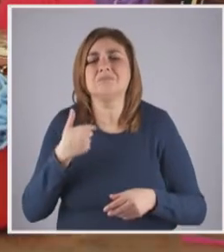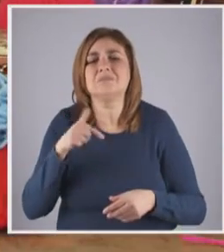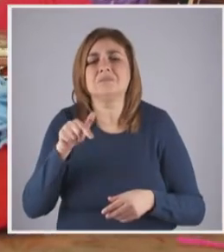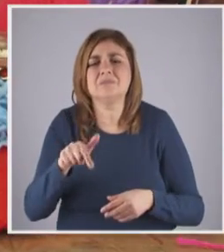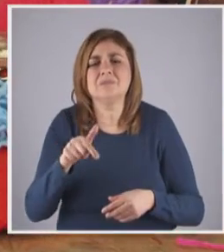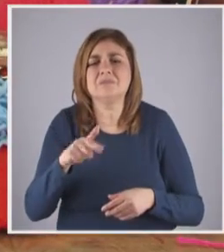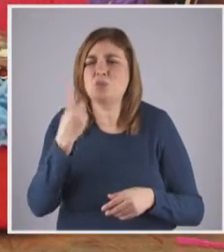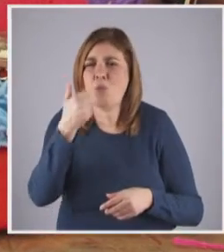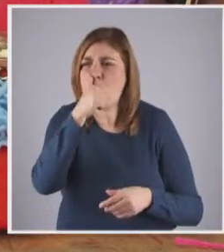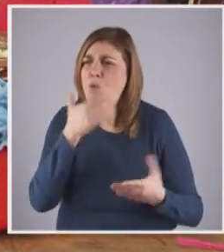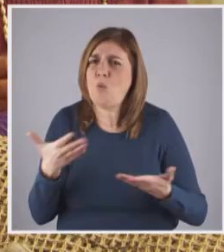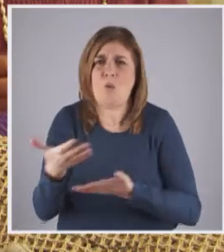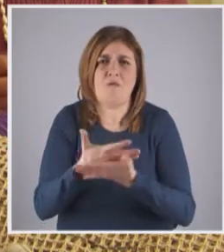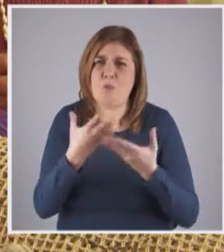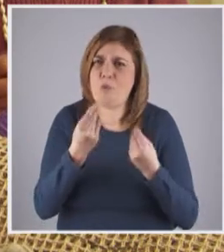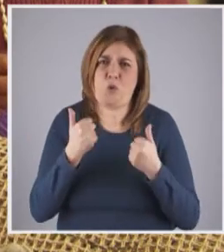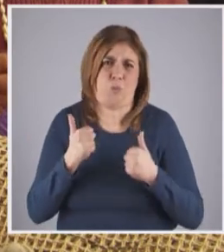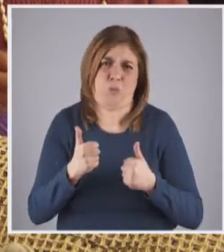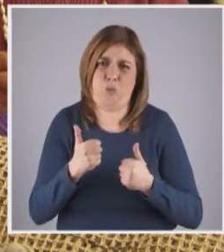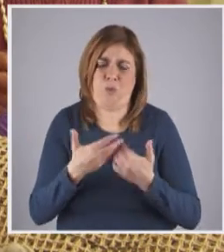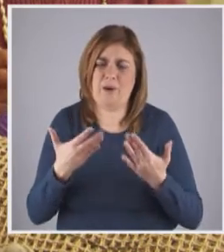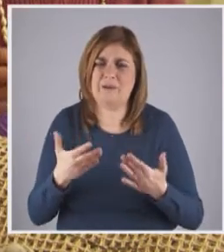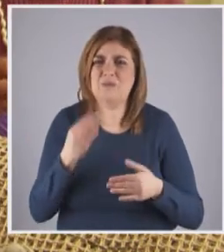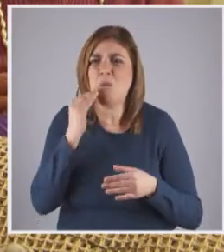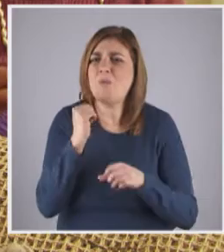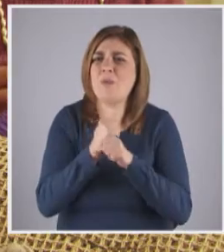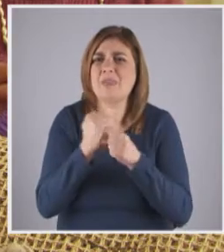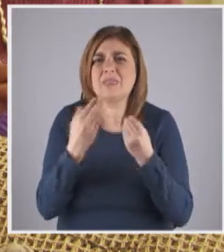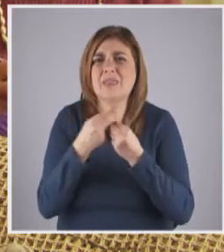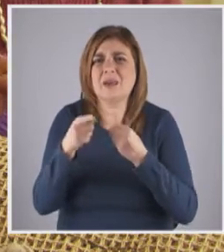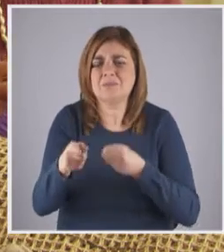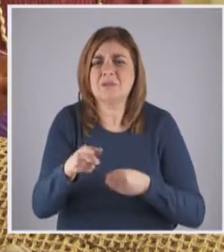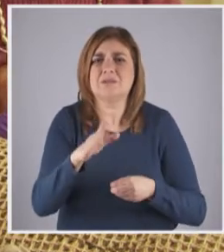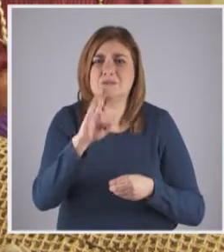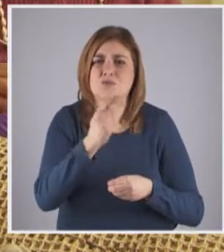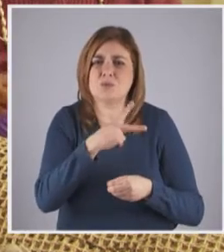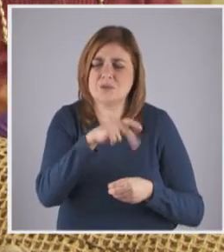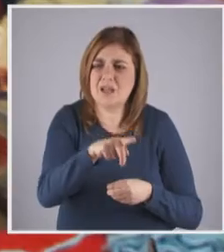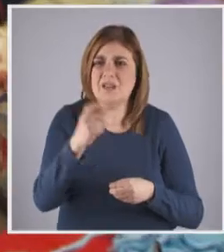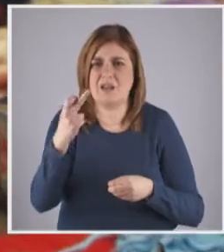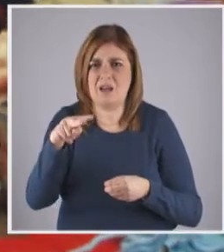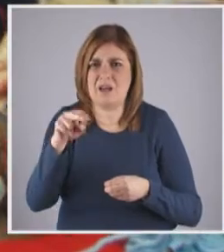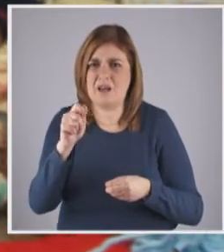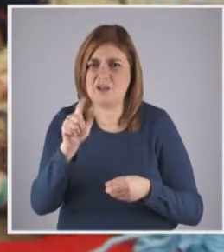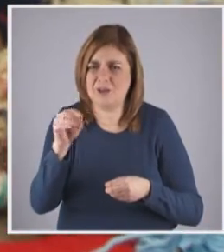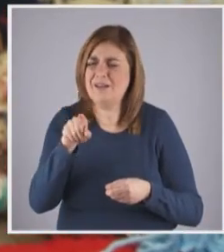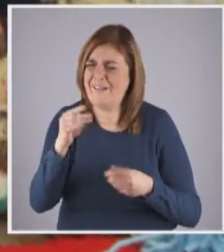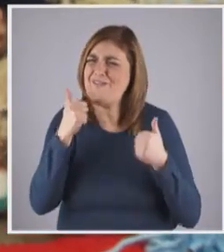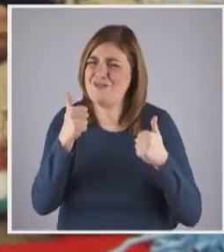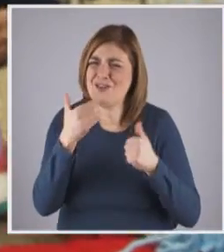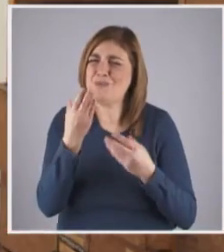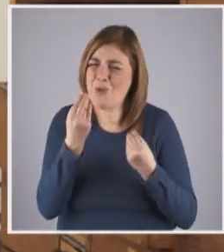É um convívio muito bom. O que é que é trabalhar com a Susana e com o Ângelo? Ai, é muito bom. Elas são fichas.